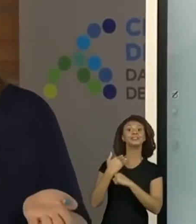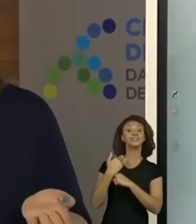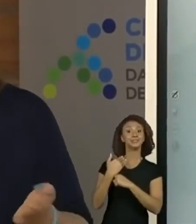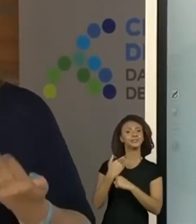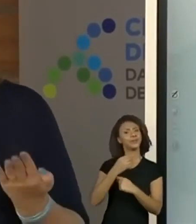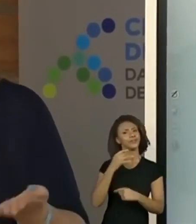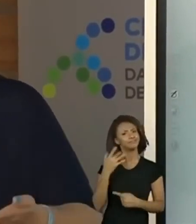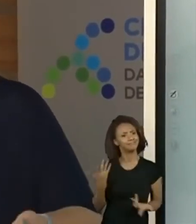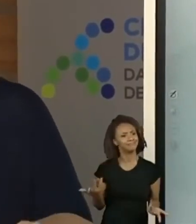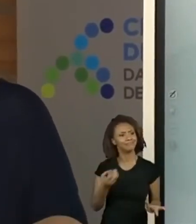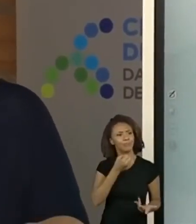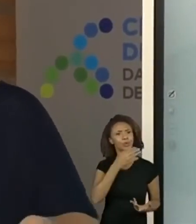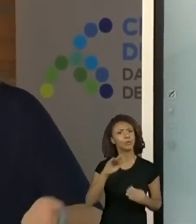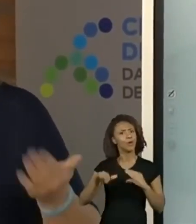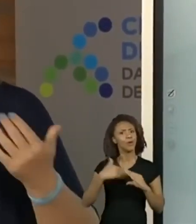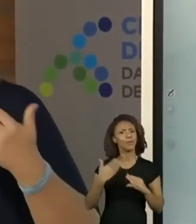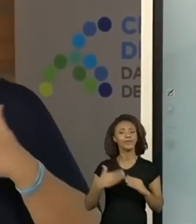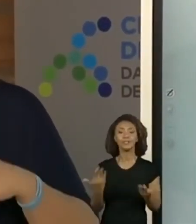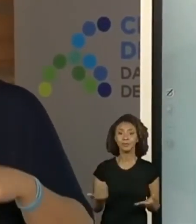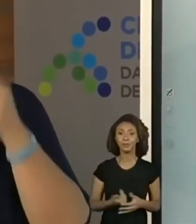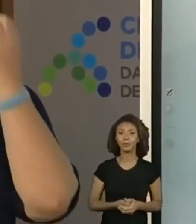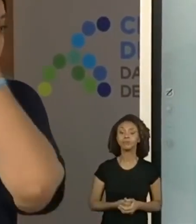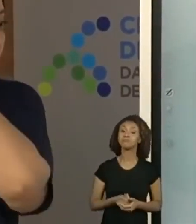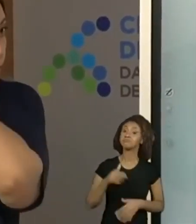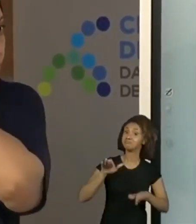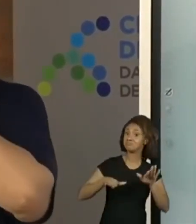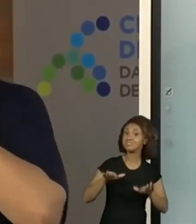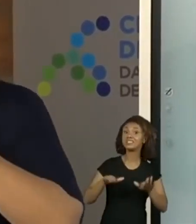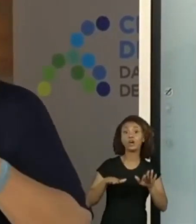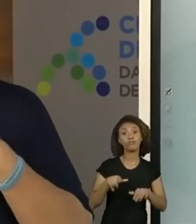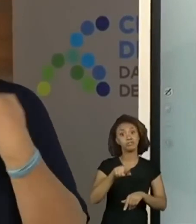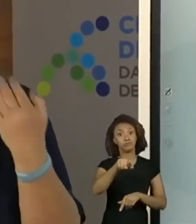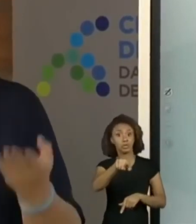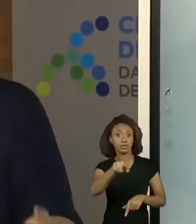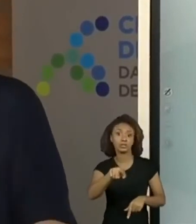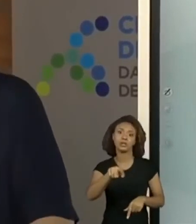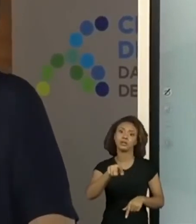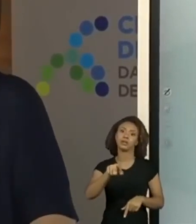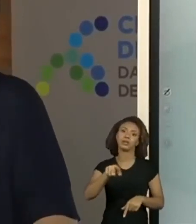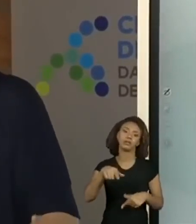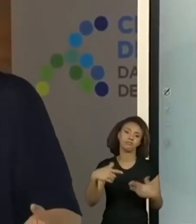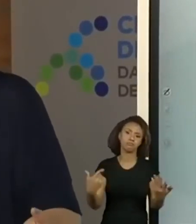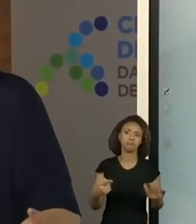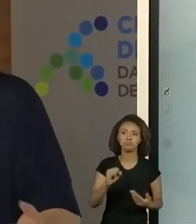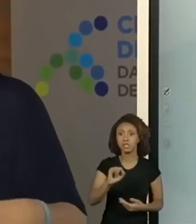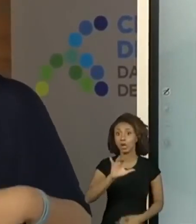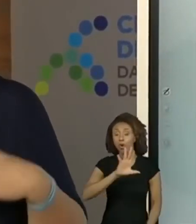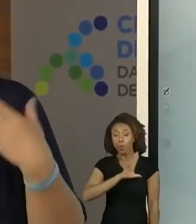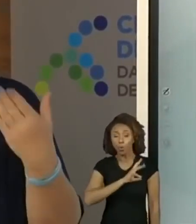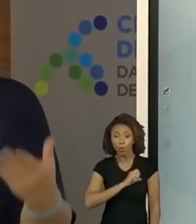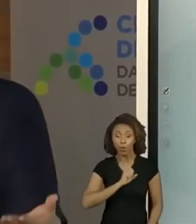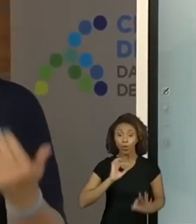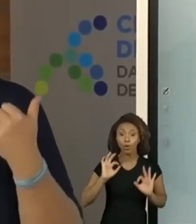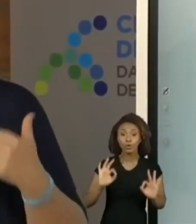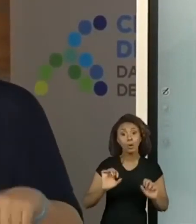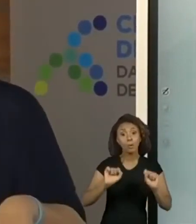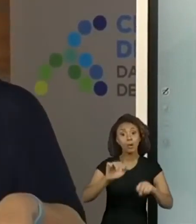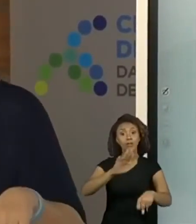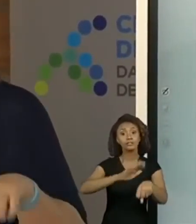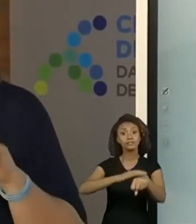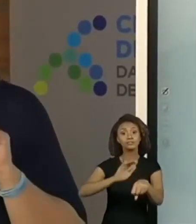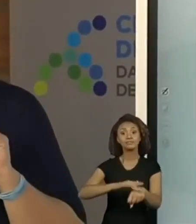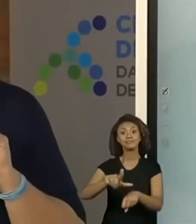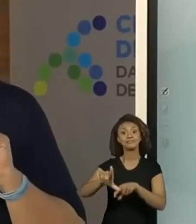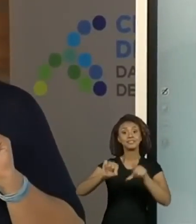de compartilhar. Quem sabe uma dessas a gente possa trazer, ou vocês gostaram tanto, que podem escolher para